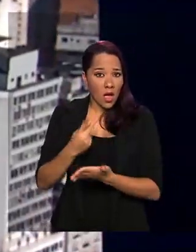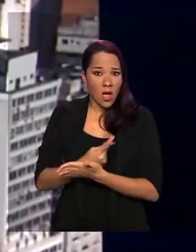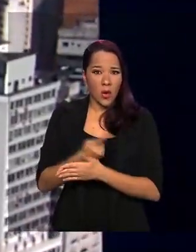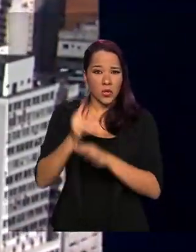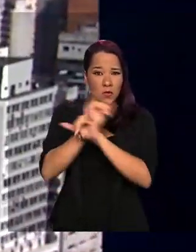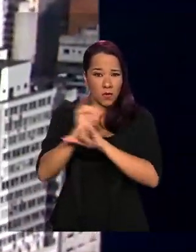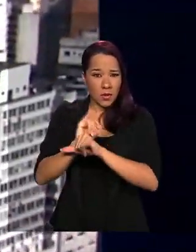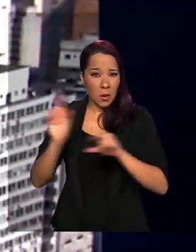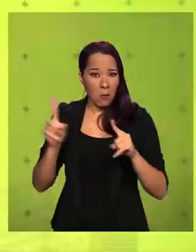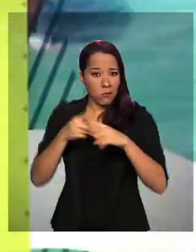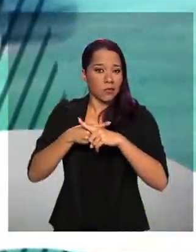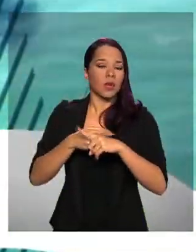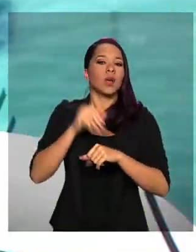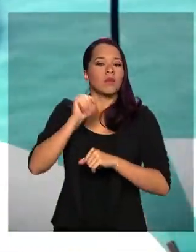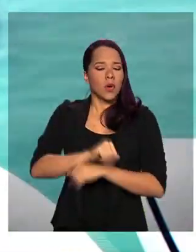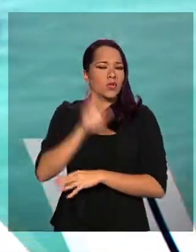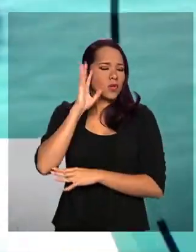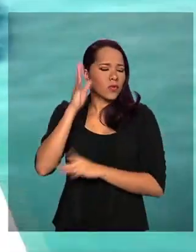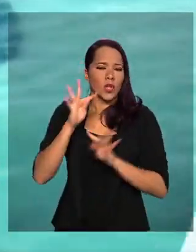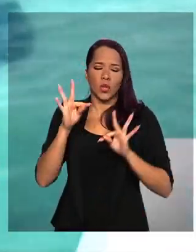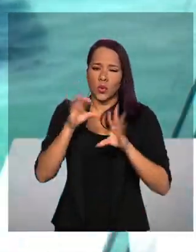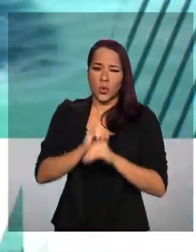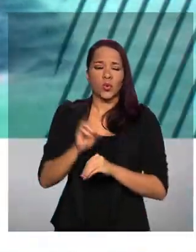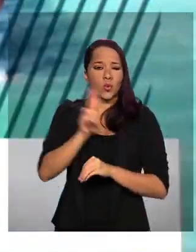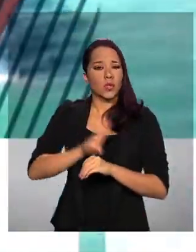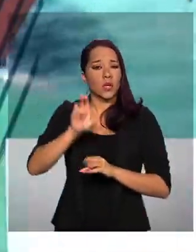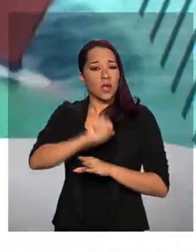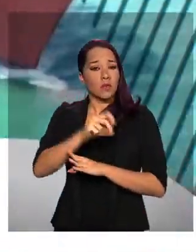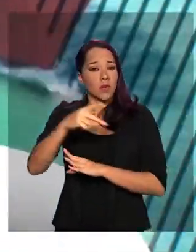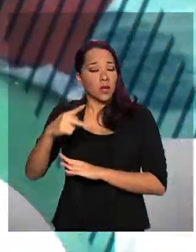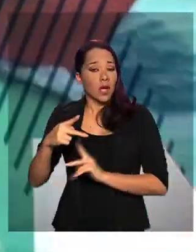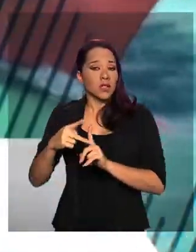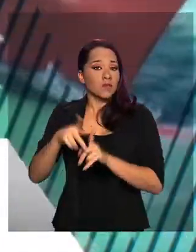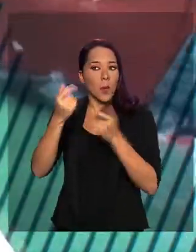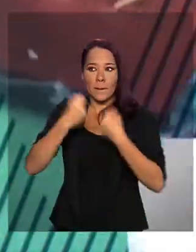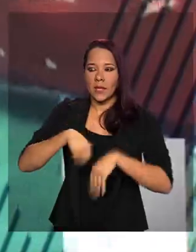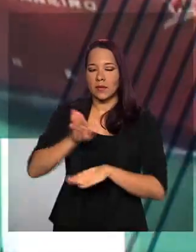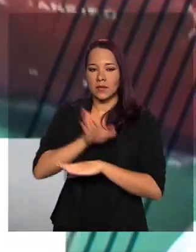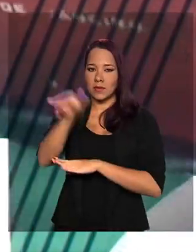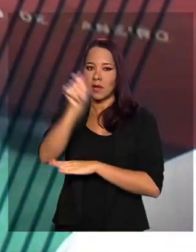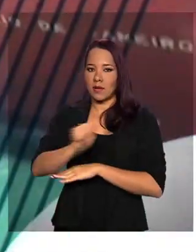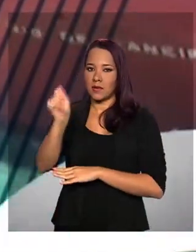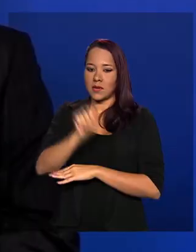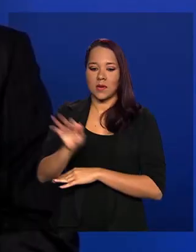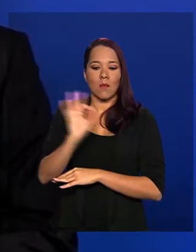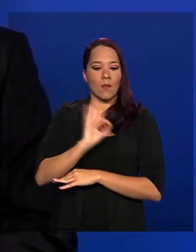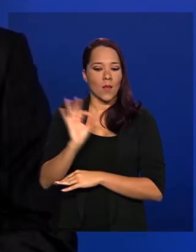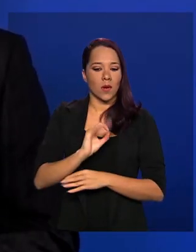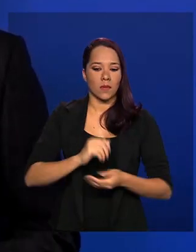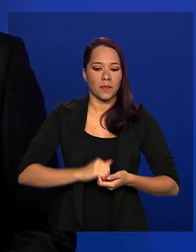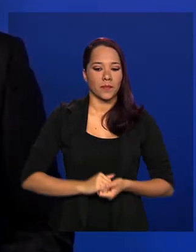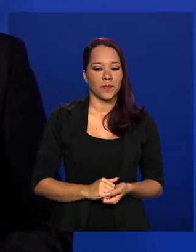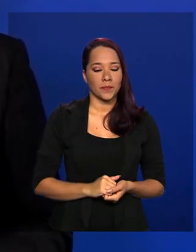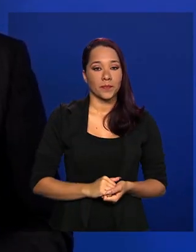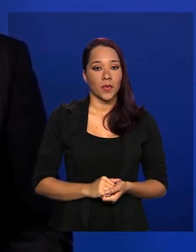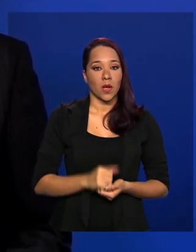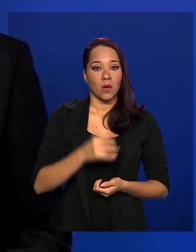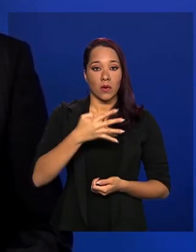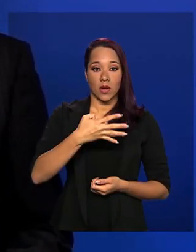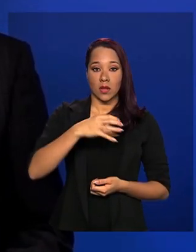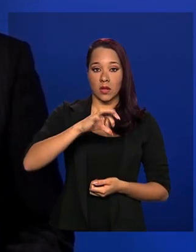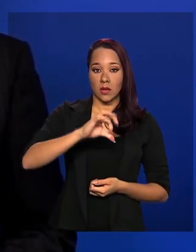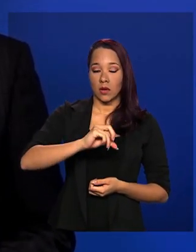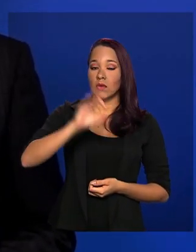cadastro, podem resolver tudo pelo aplicativo, sem precisar aí uma agência. 49